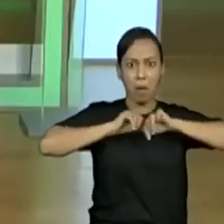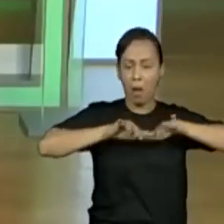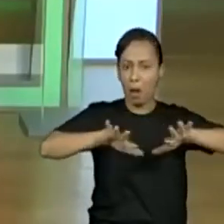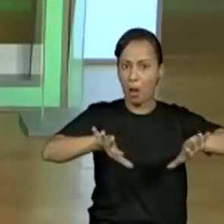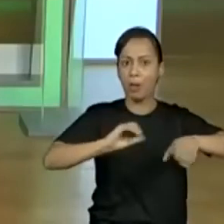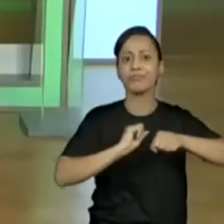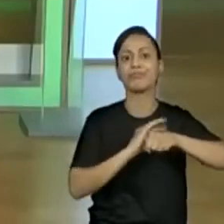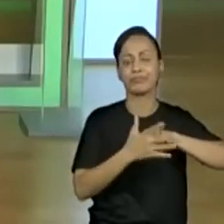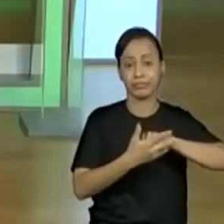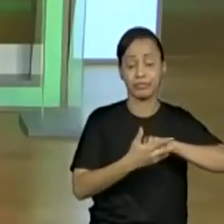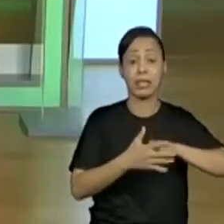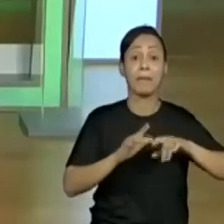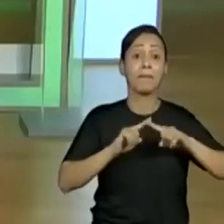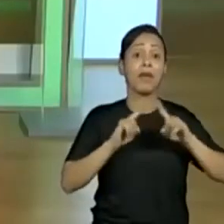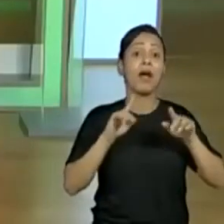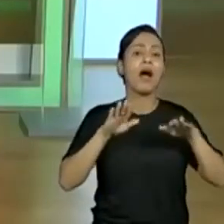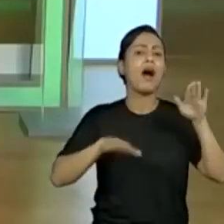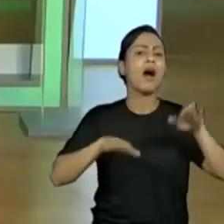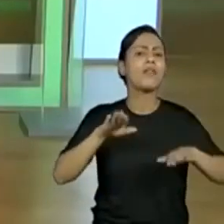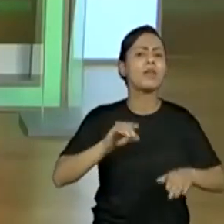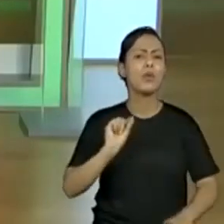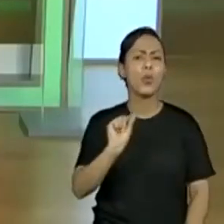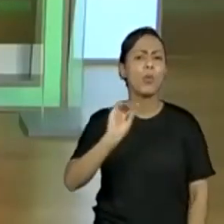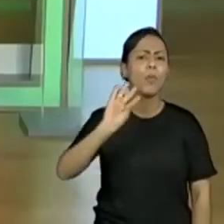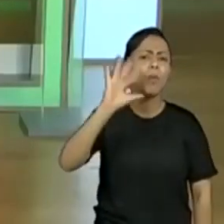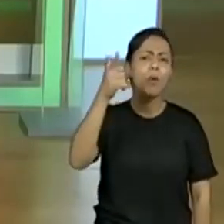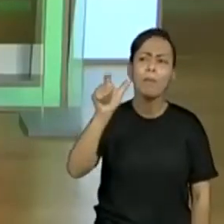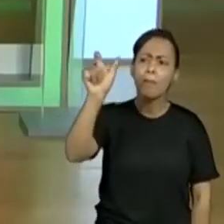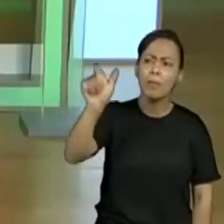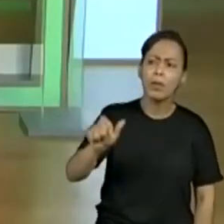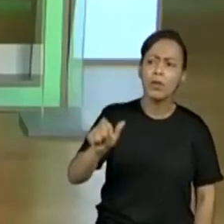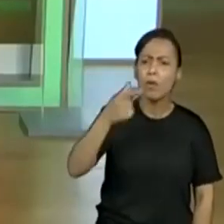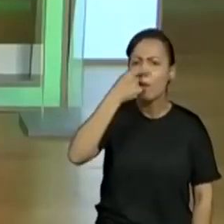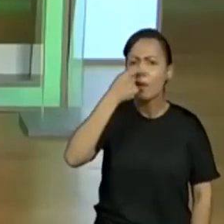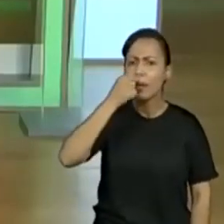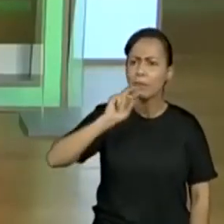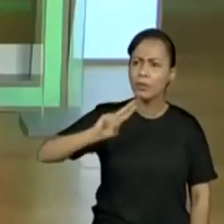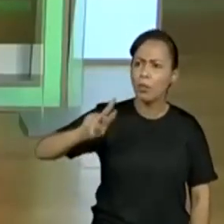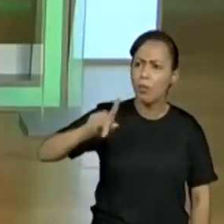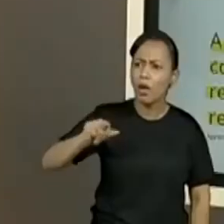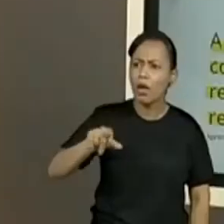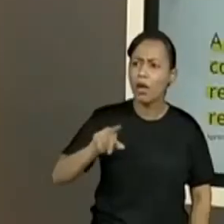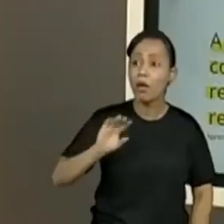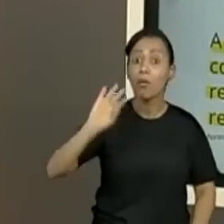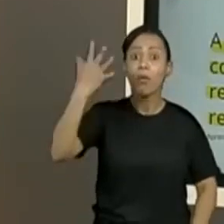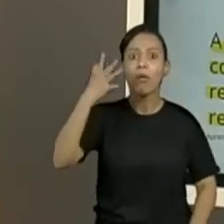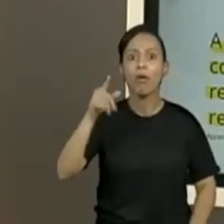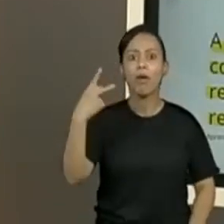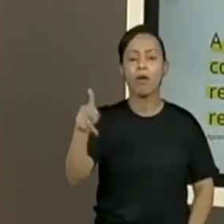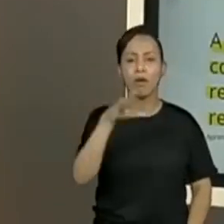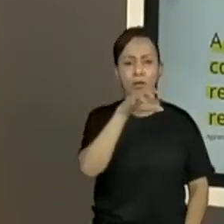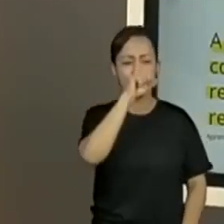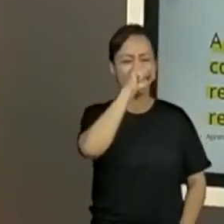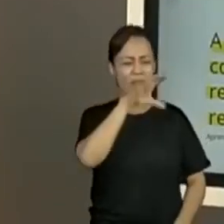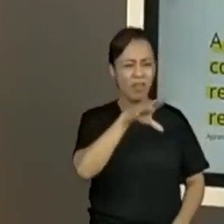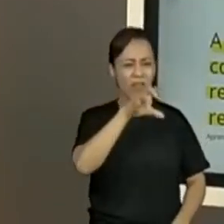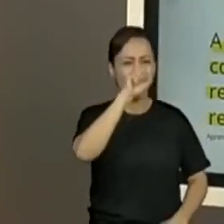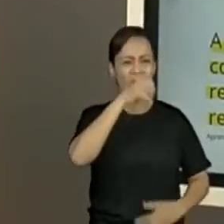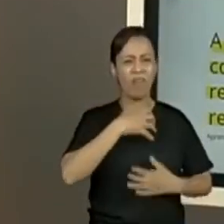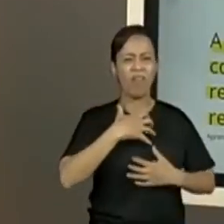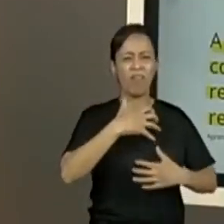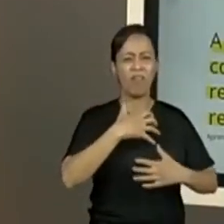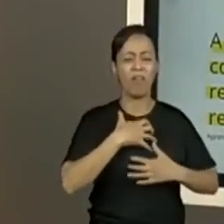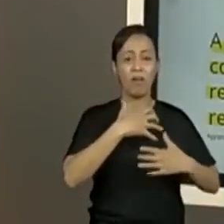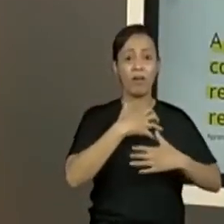dos sintomas que tem esse coronavírus tem a ver com a questão respiratória. Então, você imagina qual que a preocupação. Informar